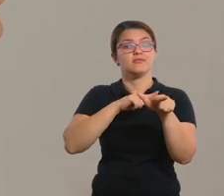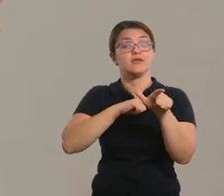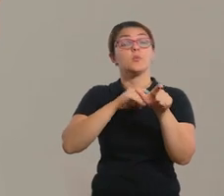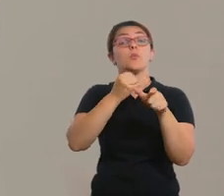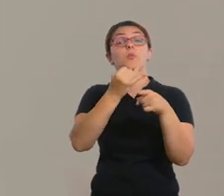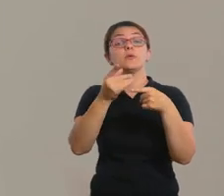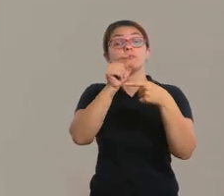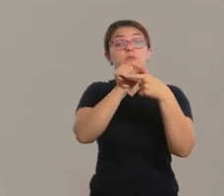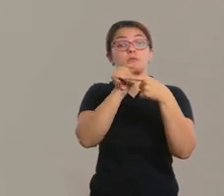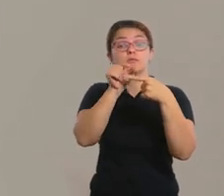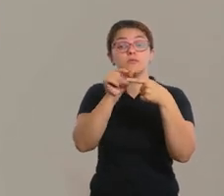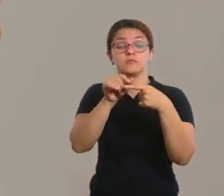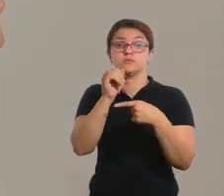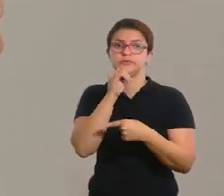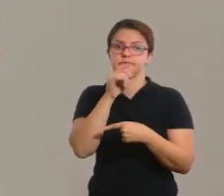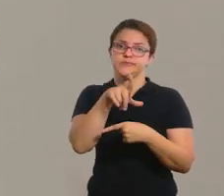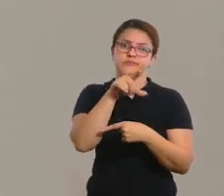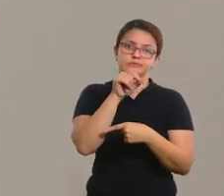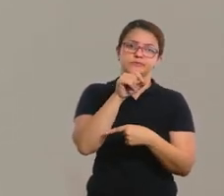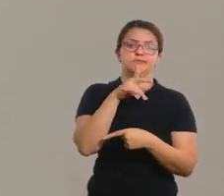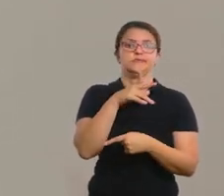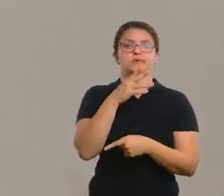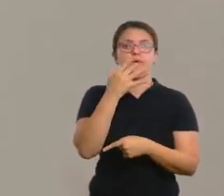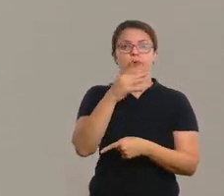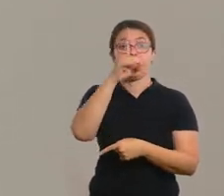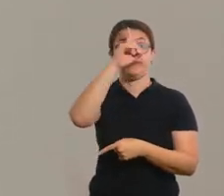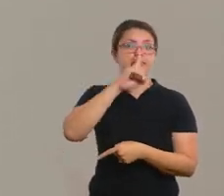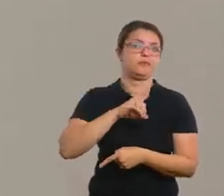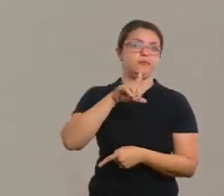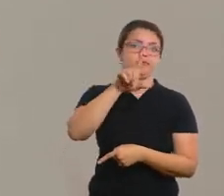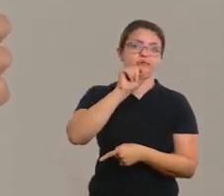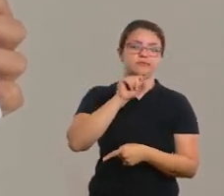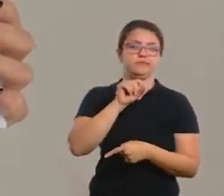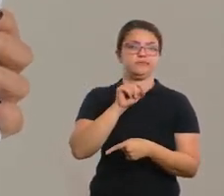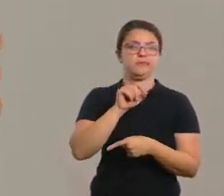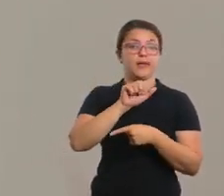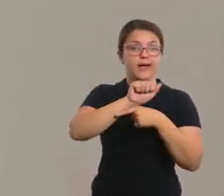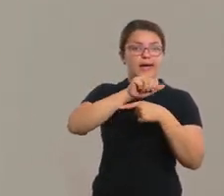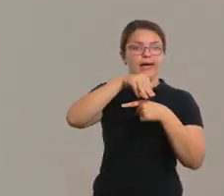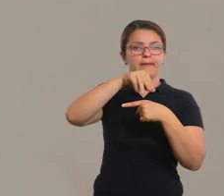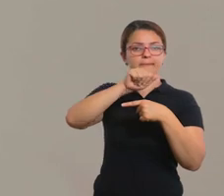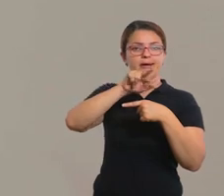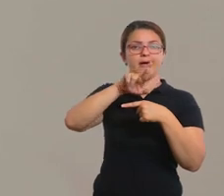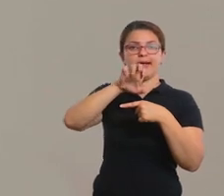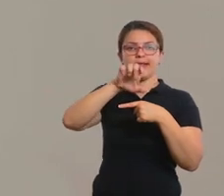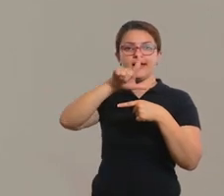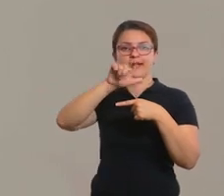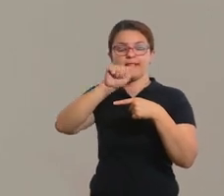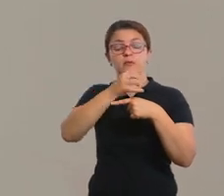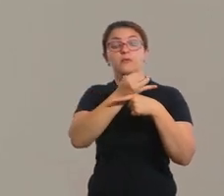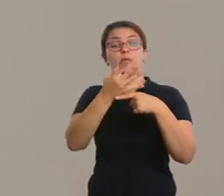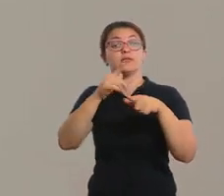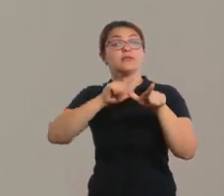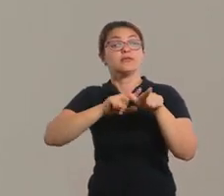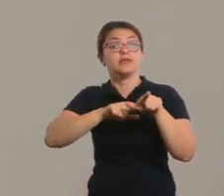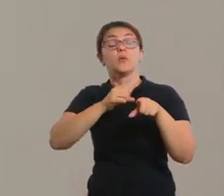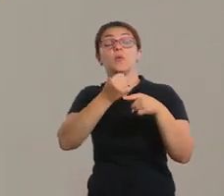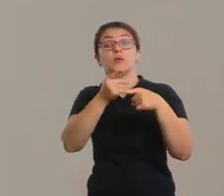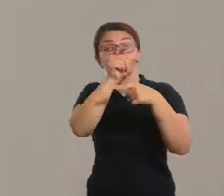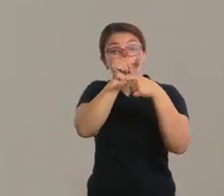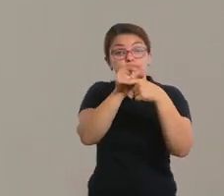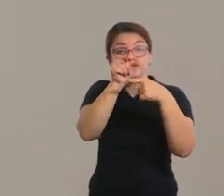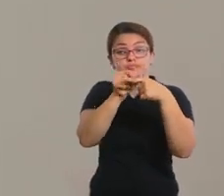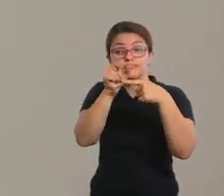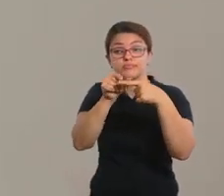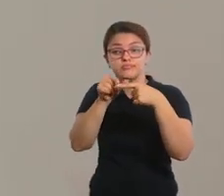vogais. Eu aqui usei a cor amarela. Se preferir, para facilitar a vida,